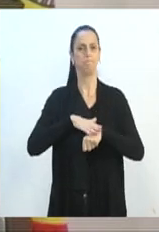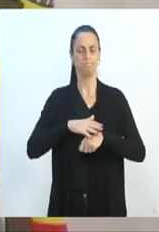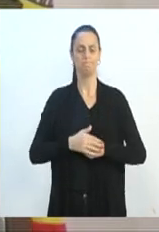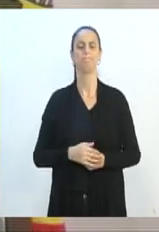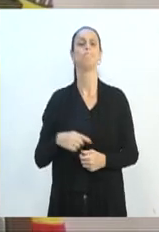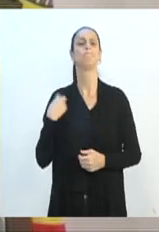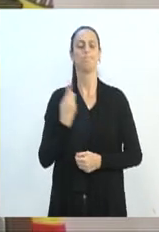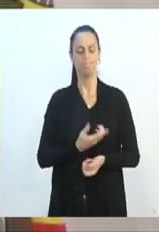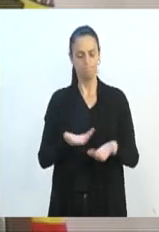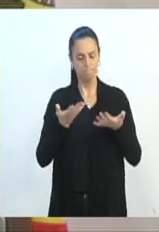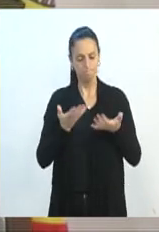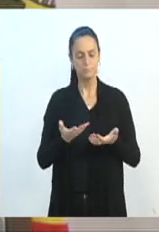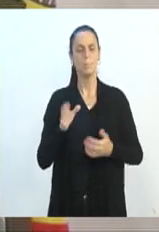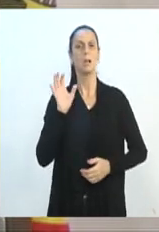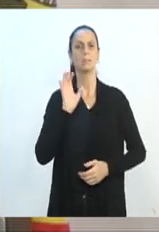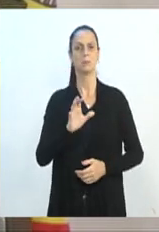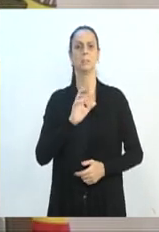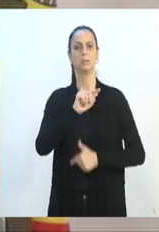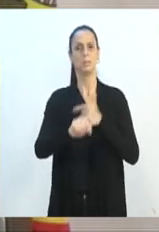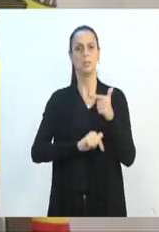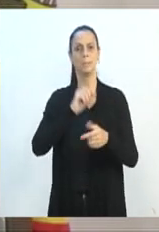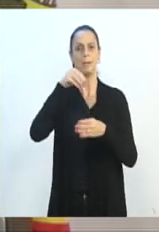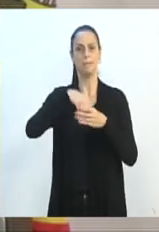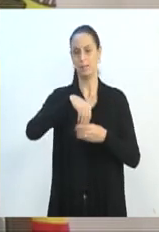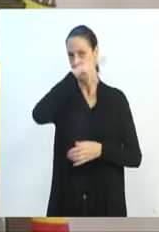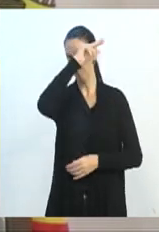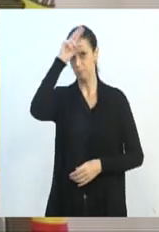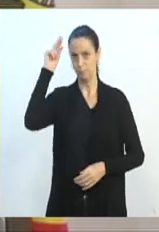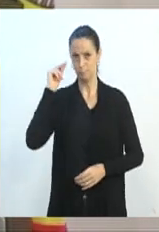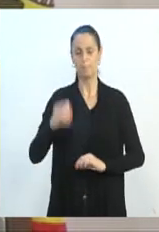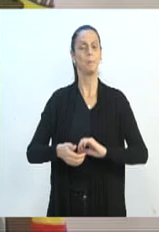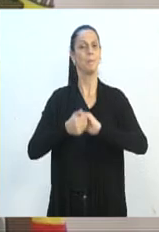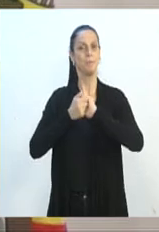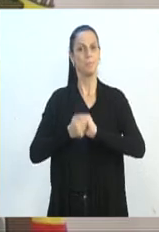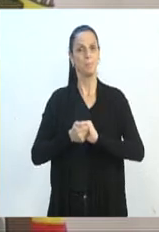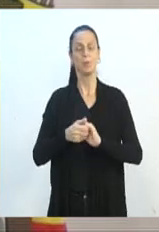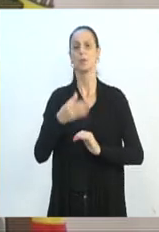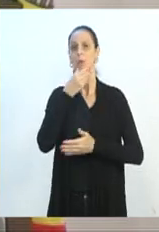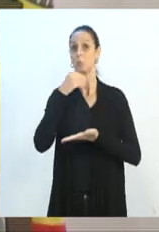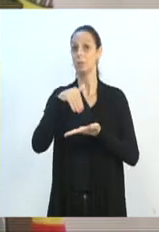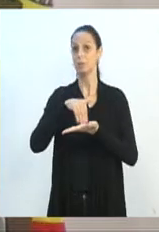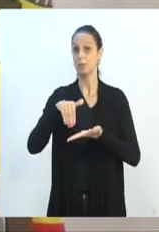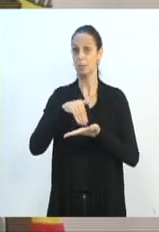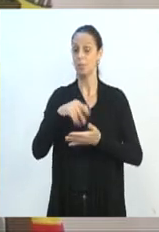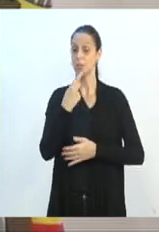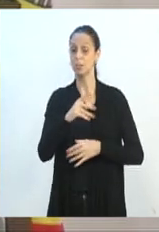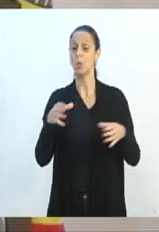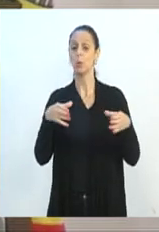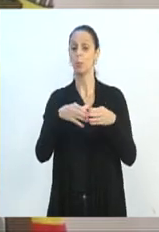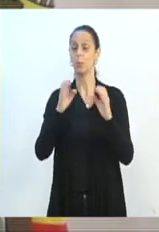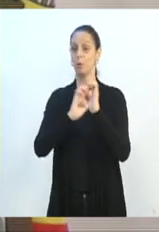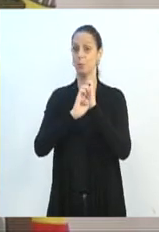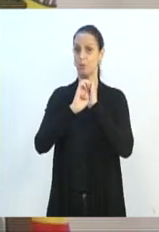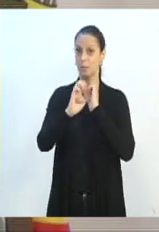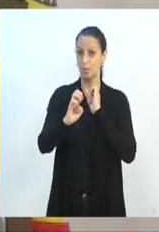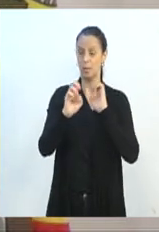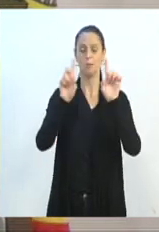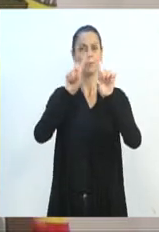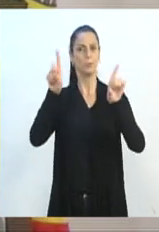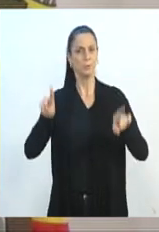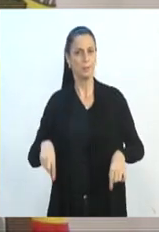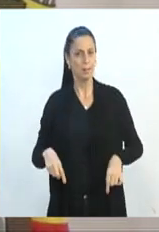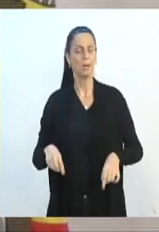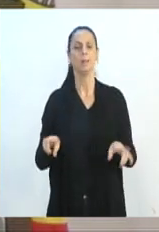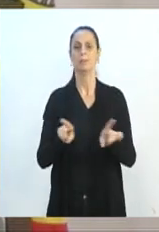isso que nós queremos do poder público. Então, quero parabenizar o Ricardinho, o secretário e toda a equipe de engenheiros, enfim, servidores que estão lá na